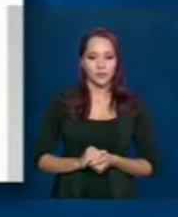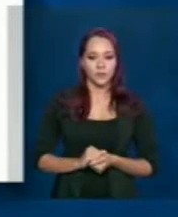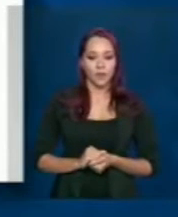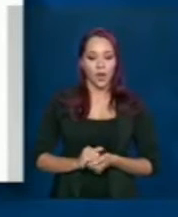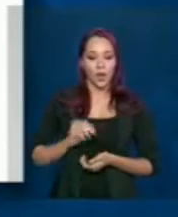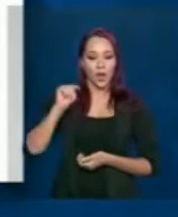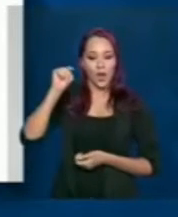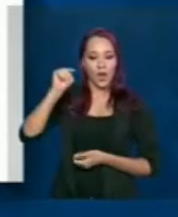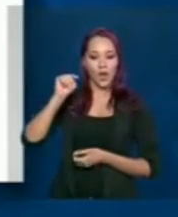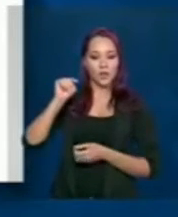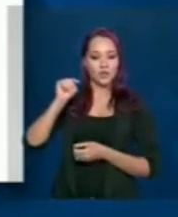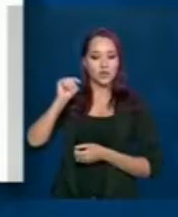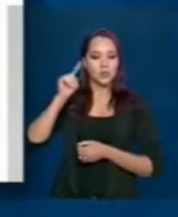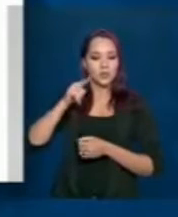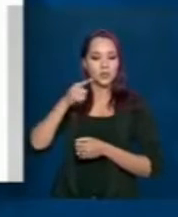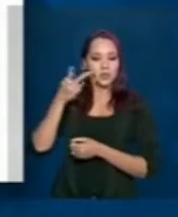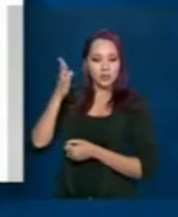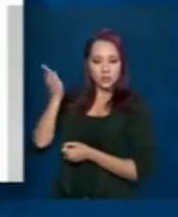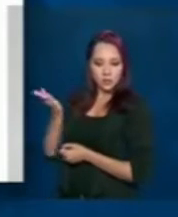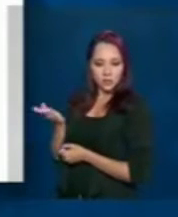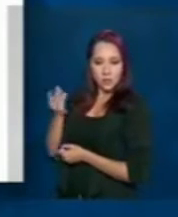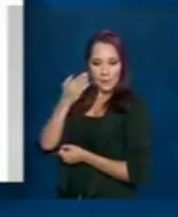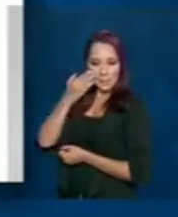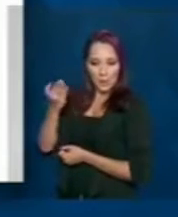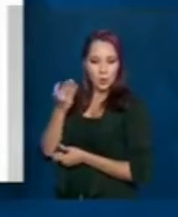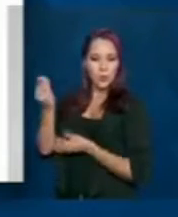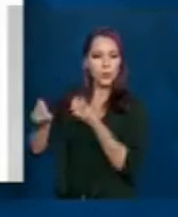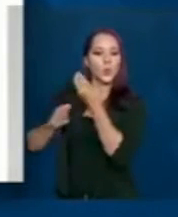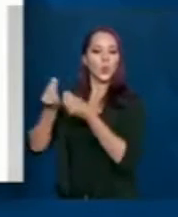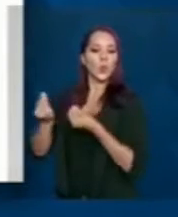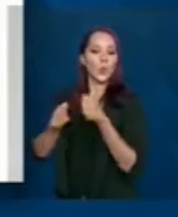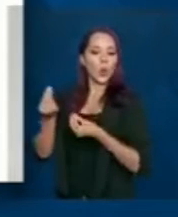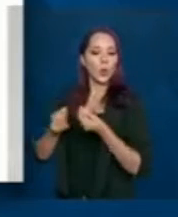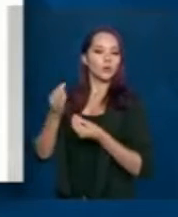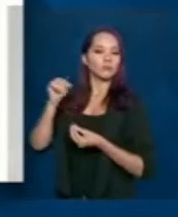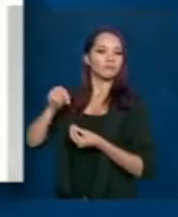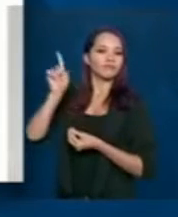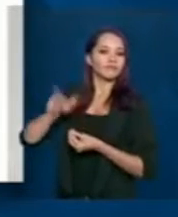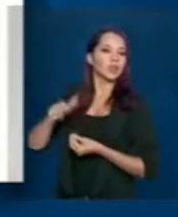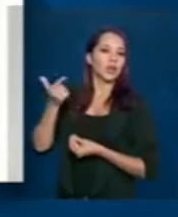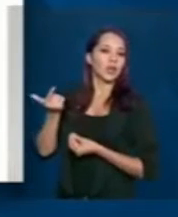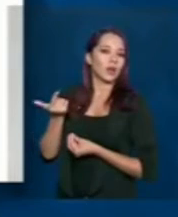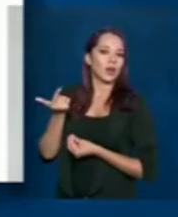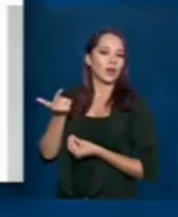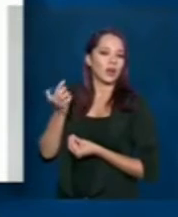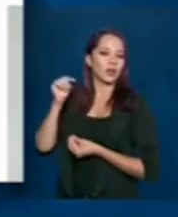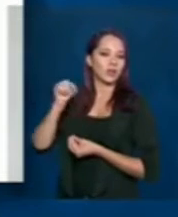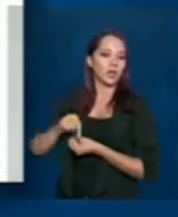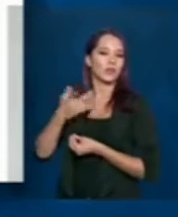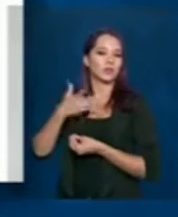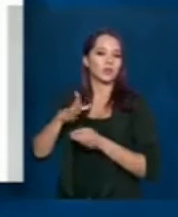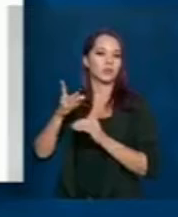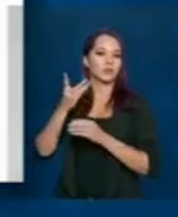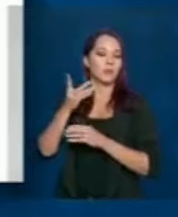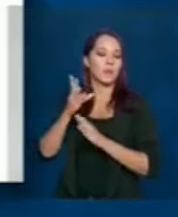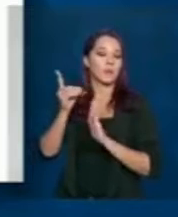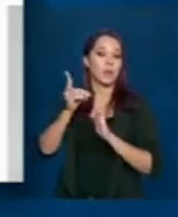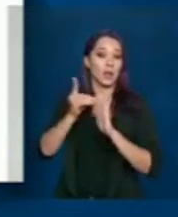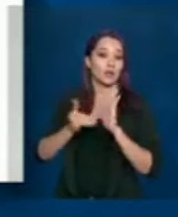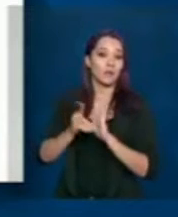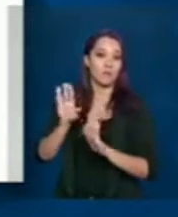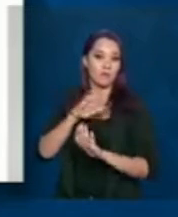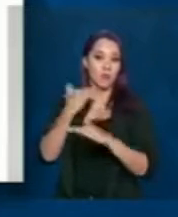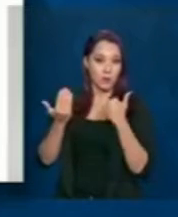Esse fluxograma mostra exatamente o fluxo que ocorre em relação às declarações de óbito. Elas são,